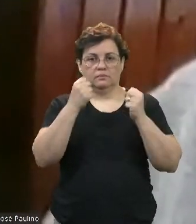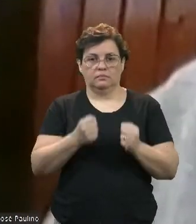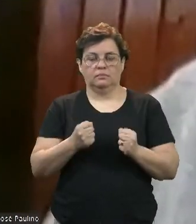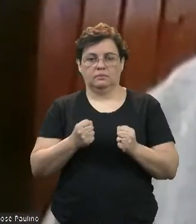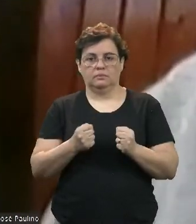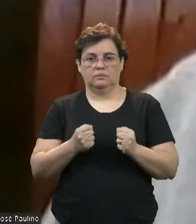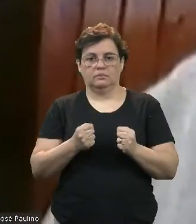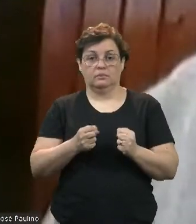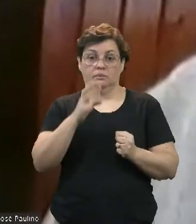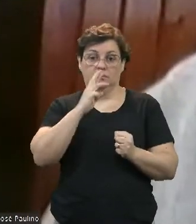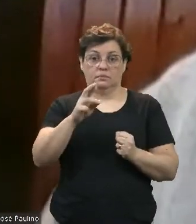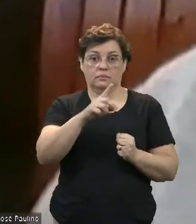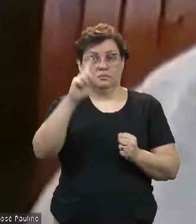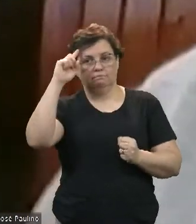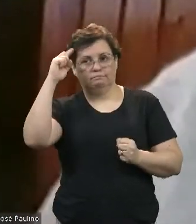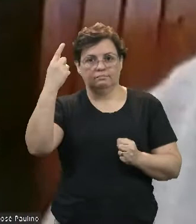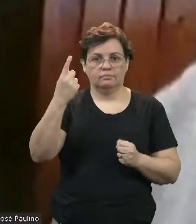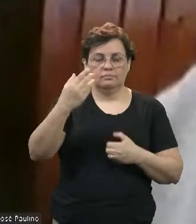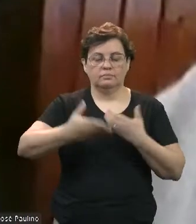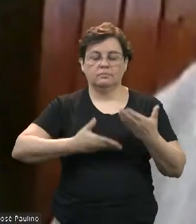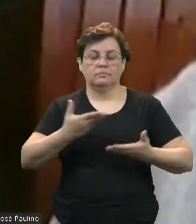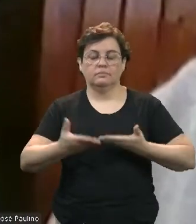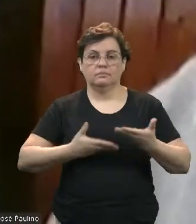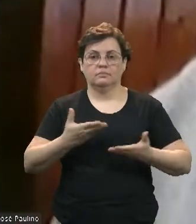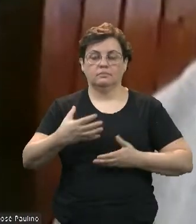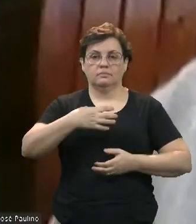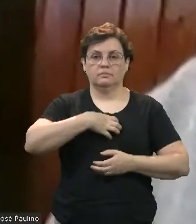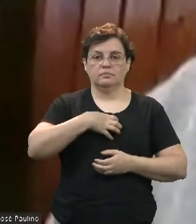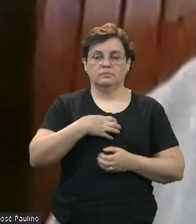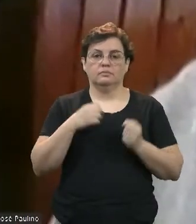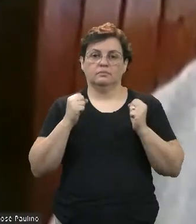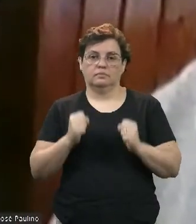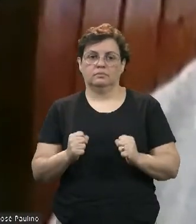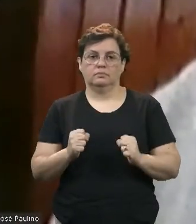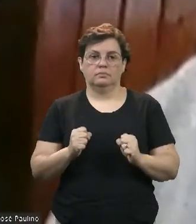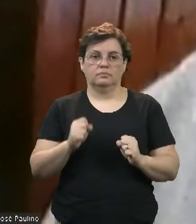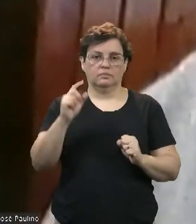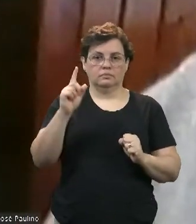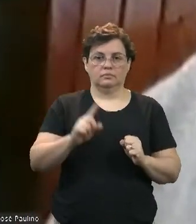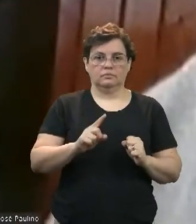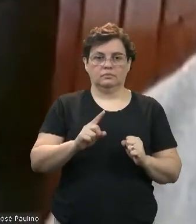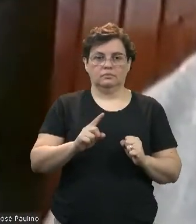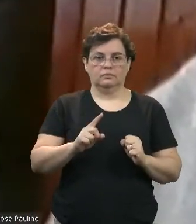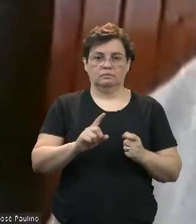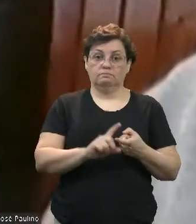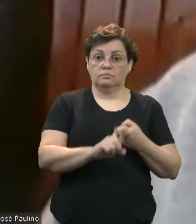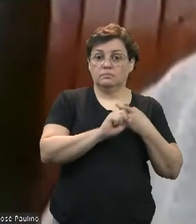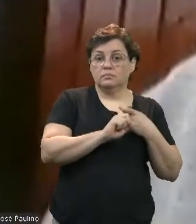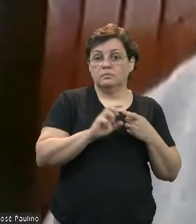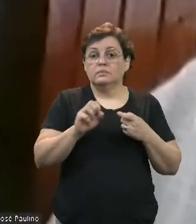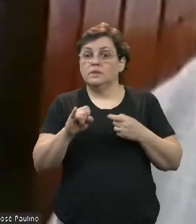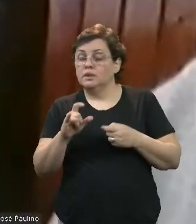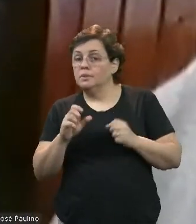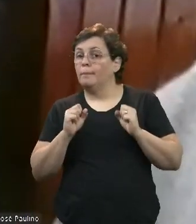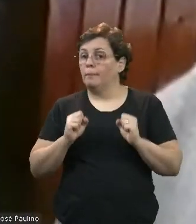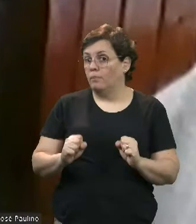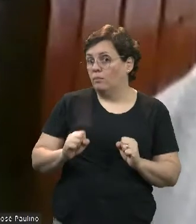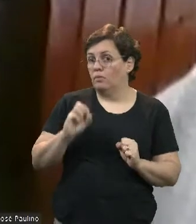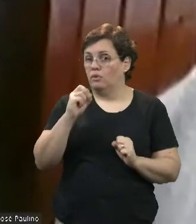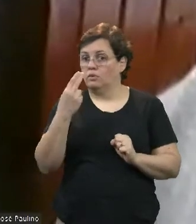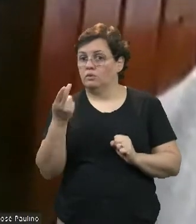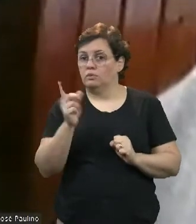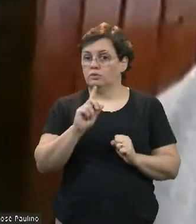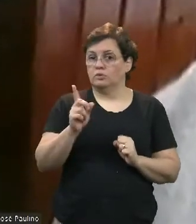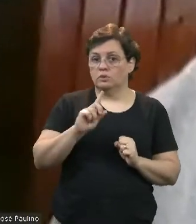de forma como poderá ser suspenso se há possibilidade ou não.